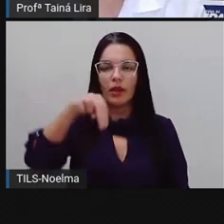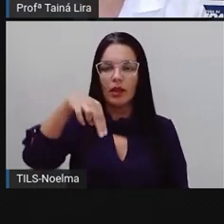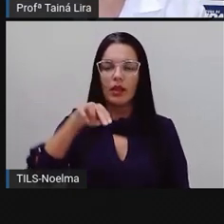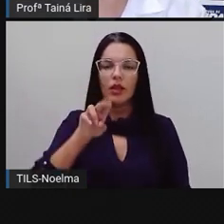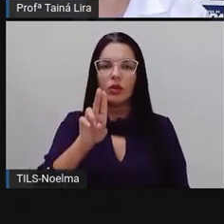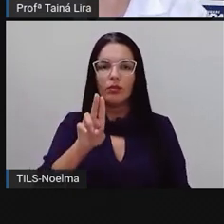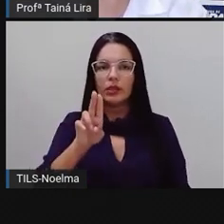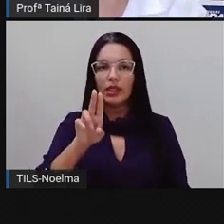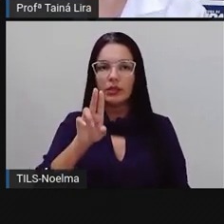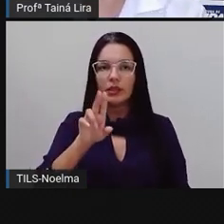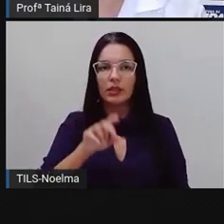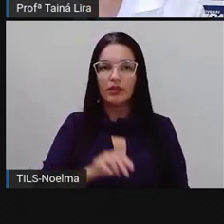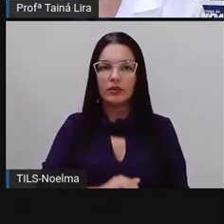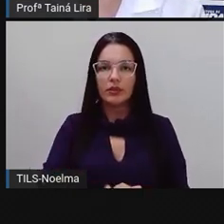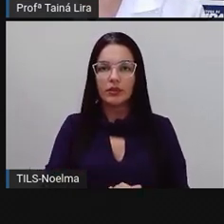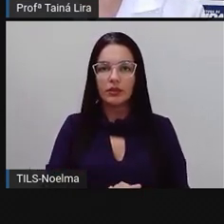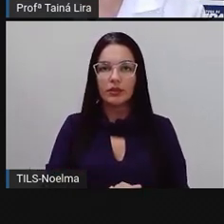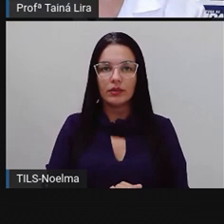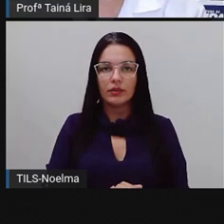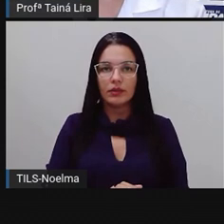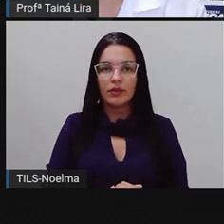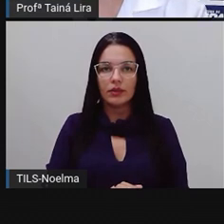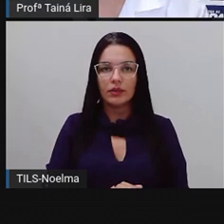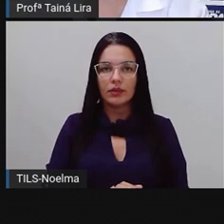forte, nu, escrevi com U.